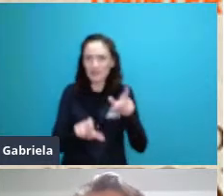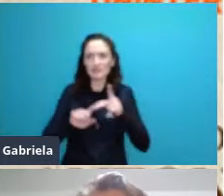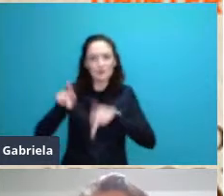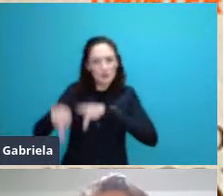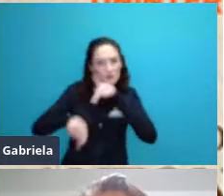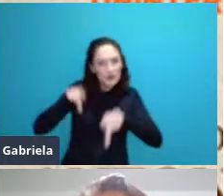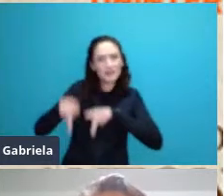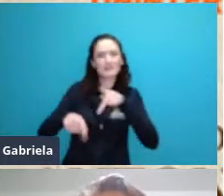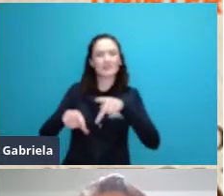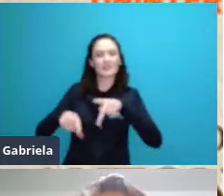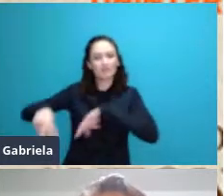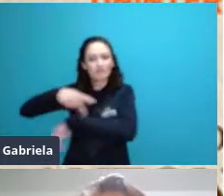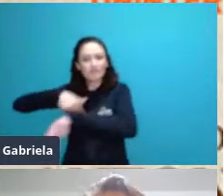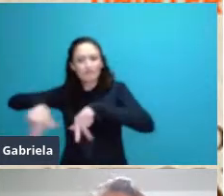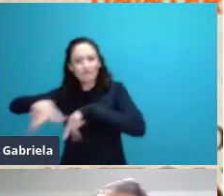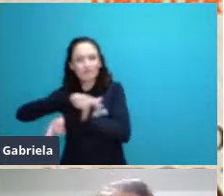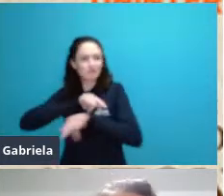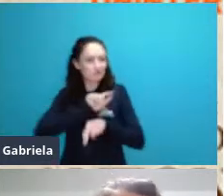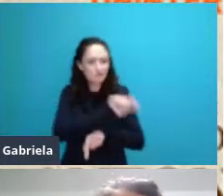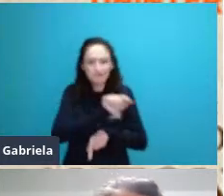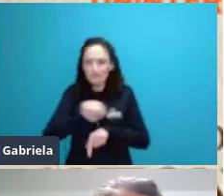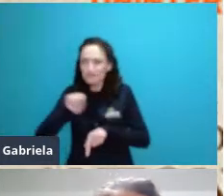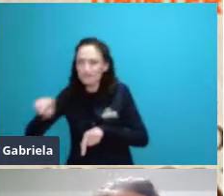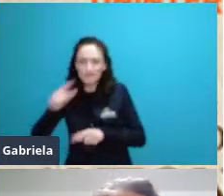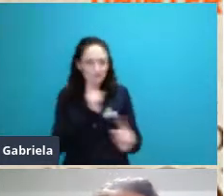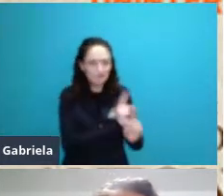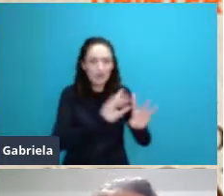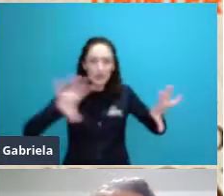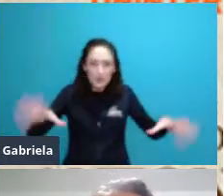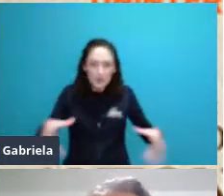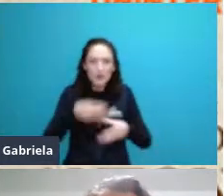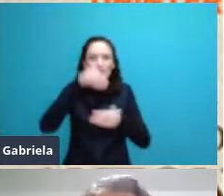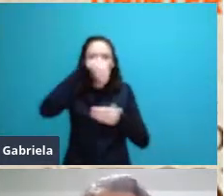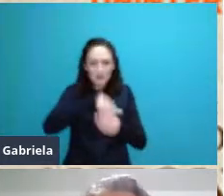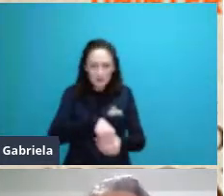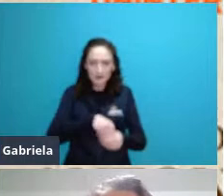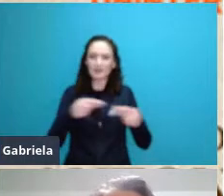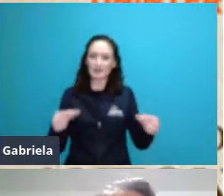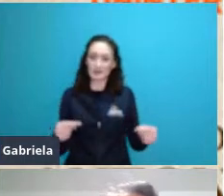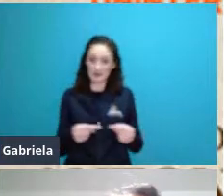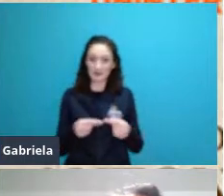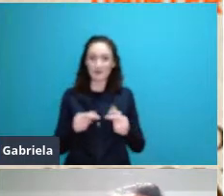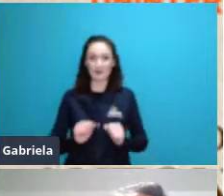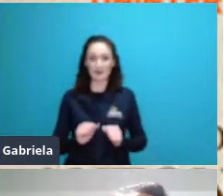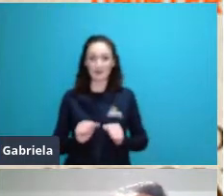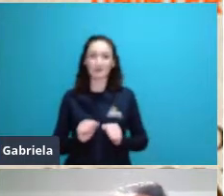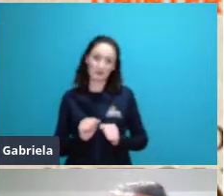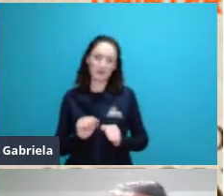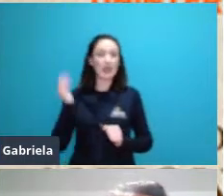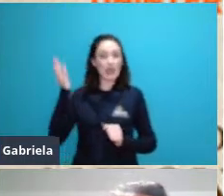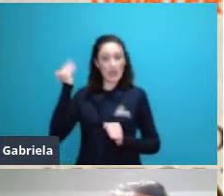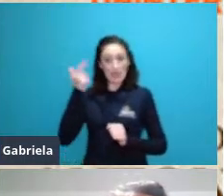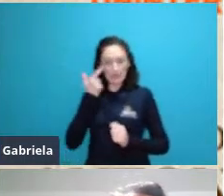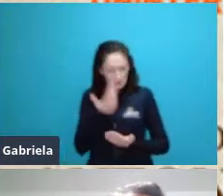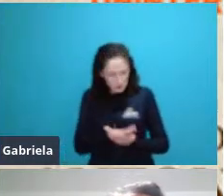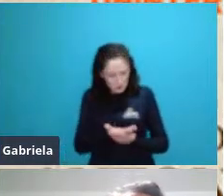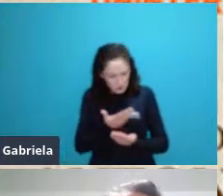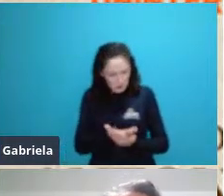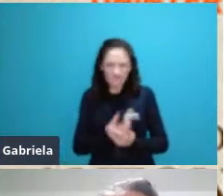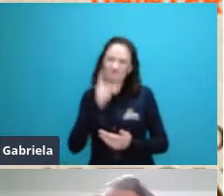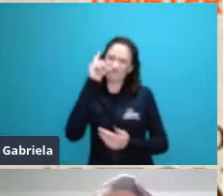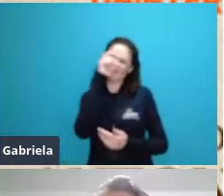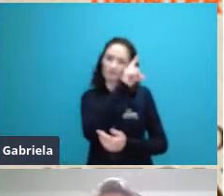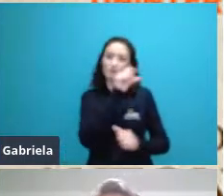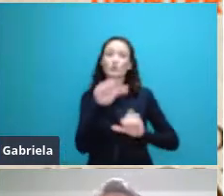época aí era difícil ter acesso a mais informação hoje em dia é possível extrapolar um estudo do